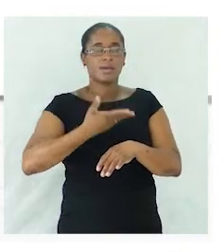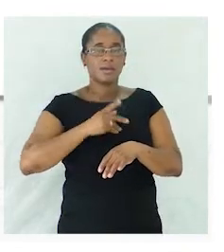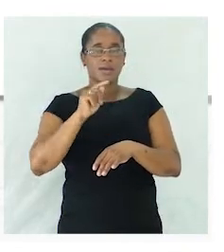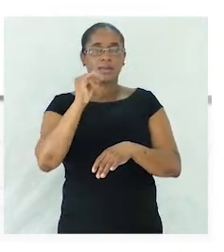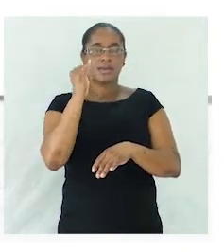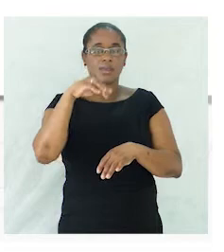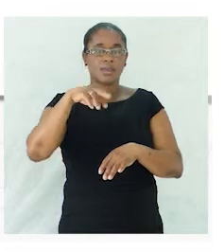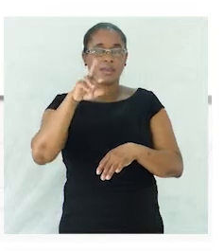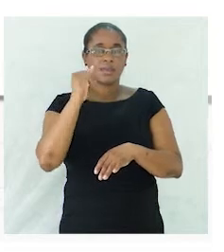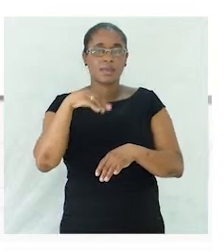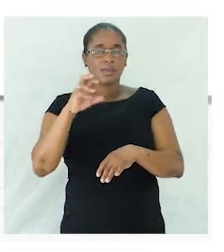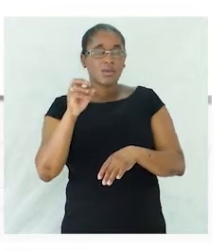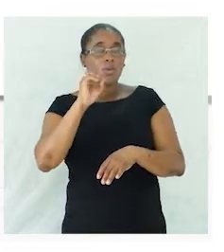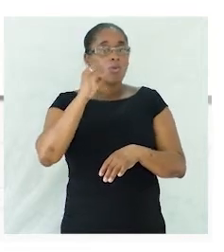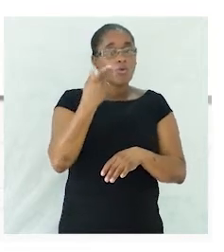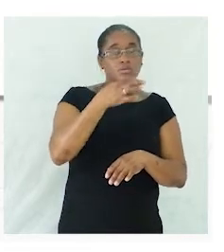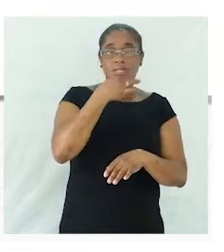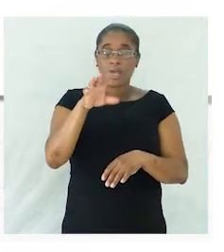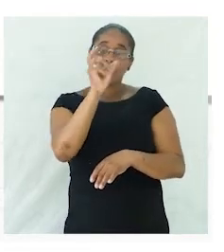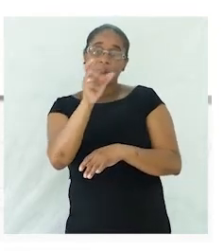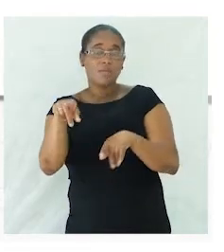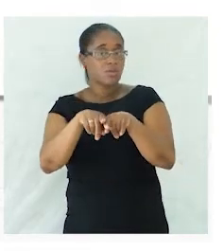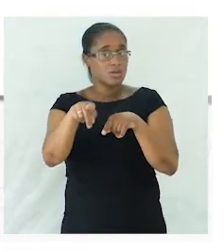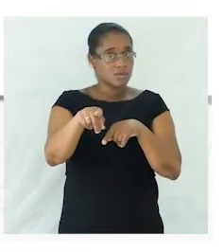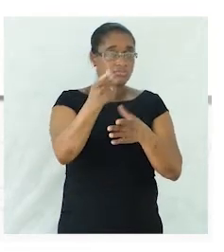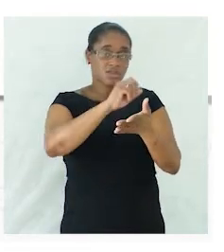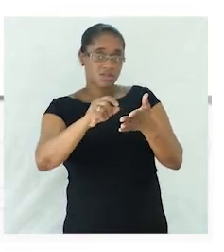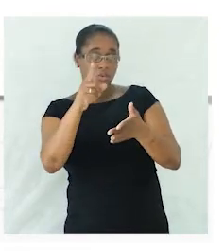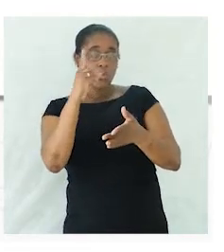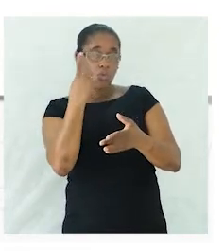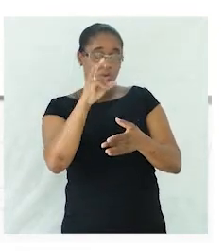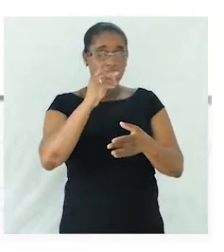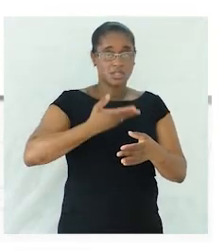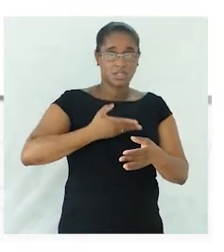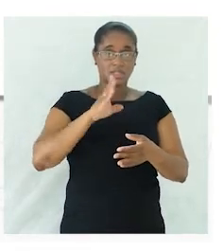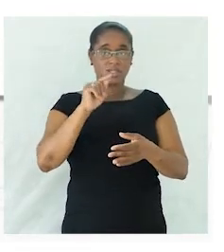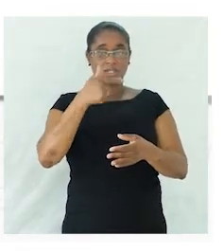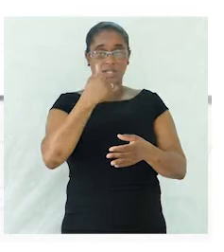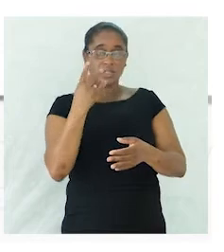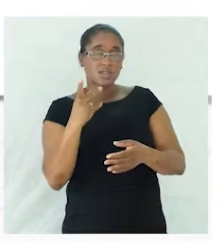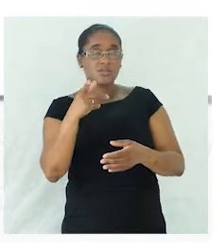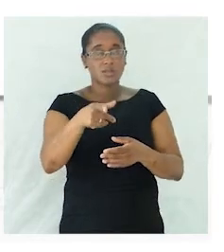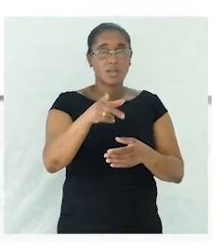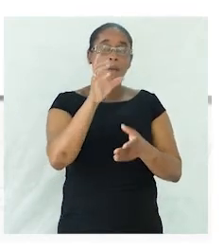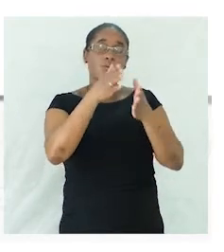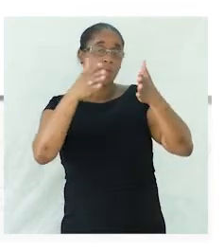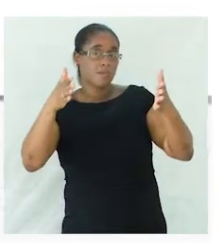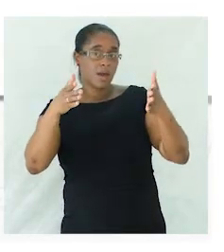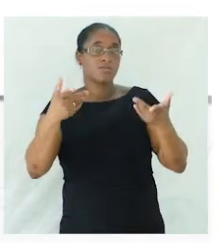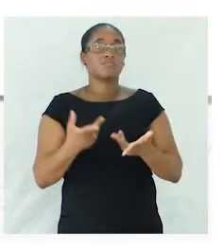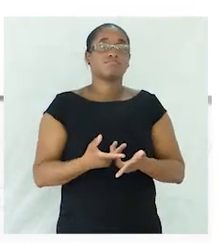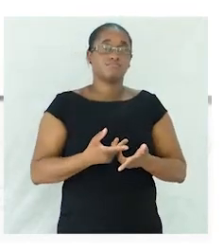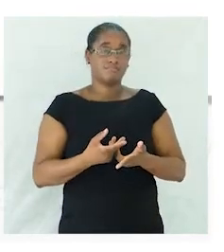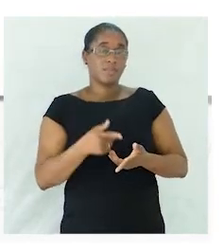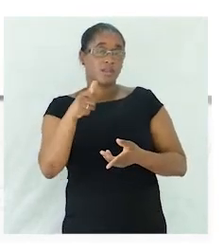palavra como está e acrescentamos aqui um adjetivo que se refere ao tamanho diminutivo por exemplo brigadeiro pequeno então